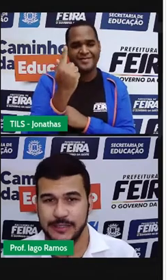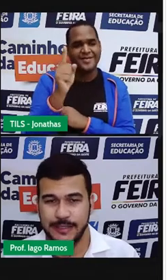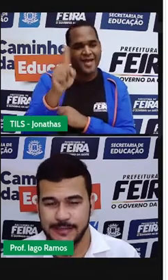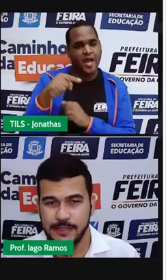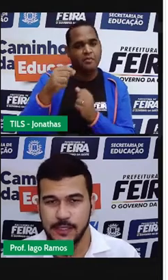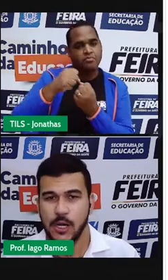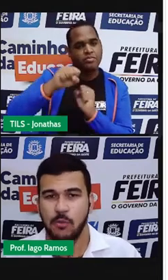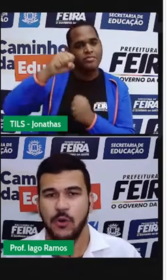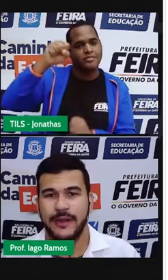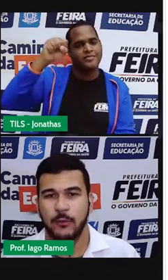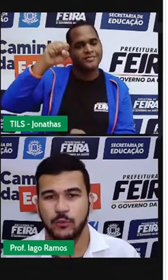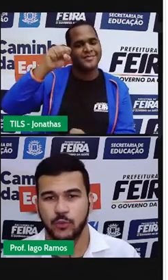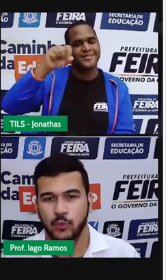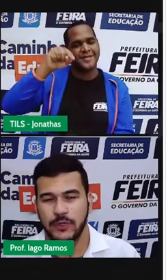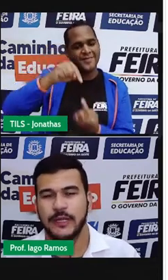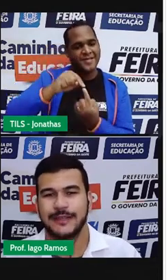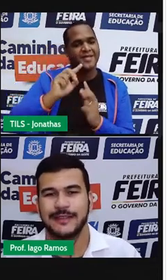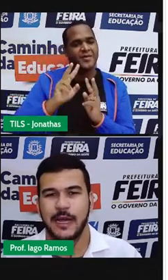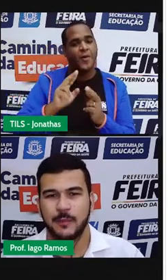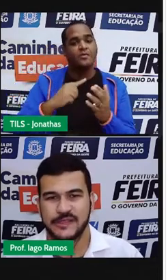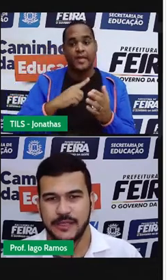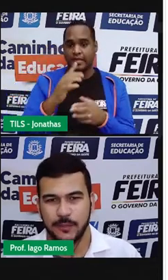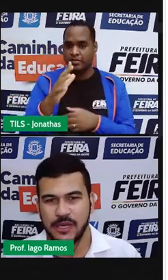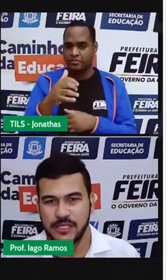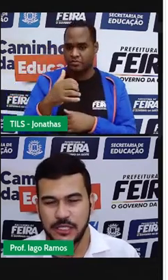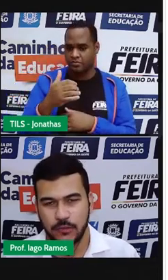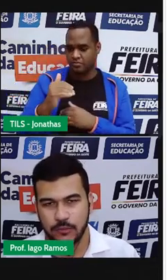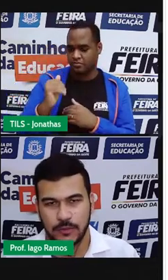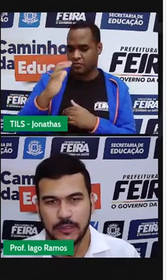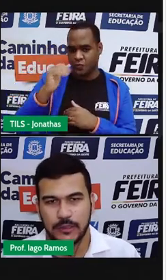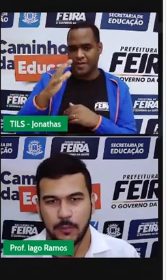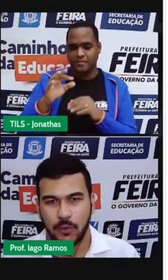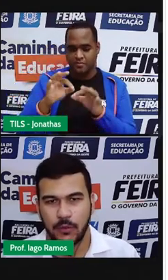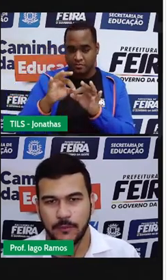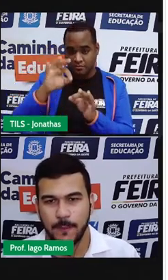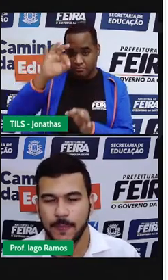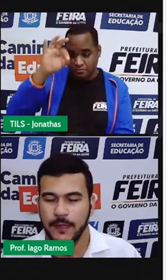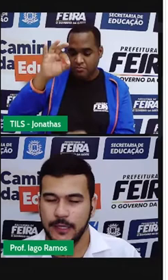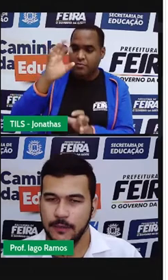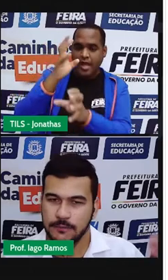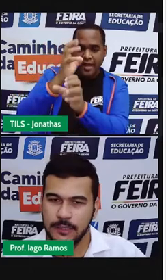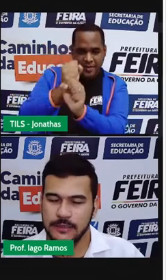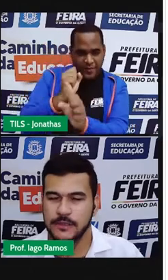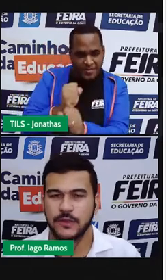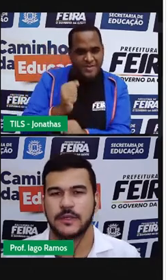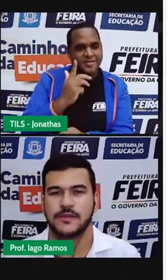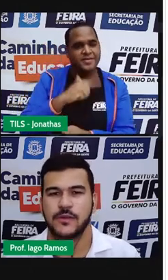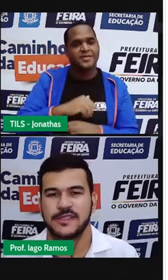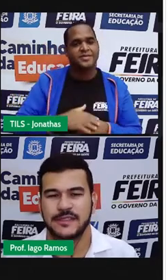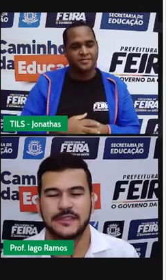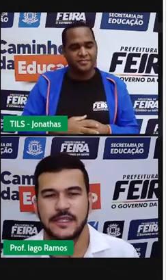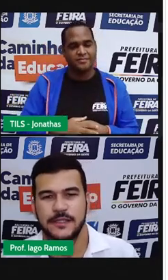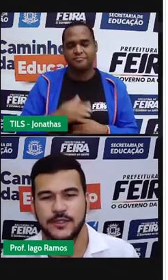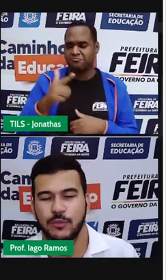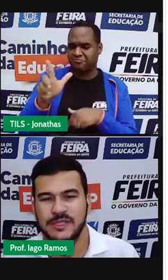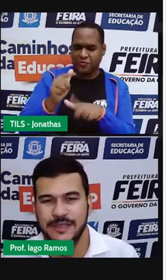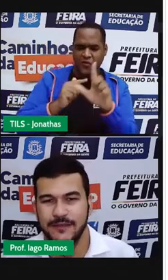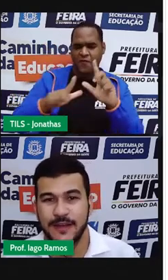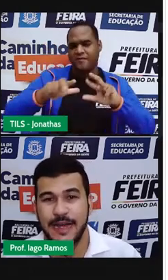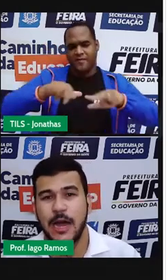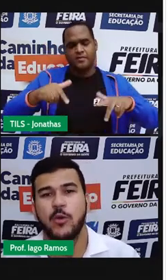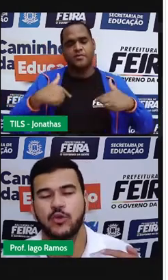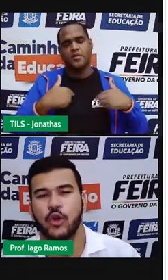tipo de grandeza? Porque a altura dá para ser medido, tá bom? E tantas outras coisas que se a gente